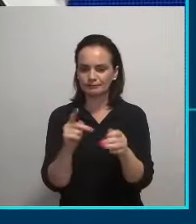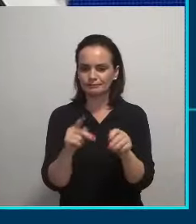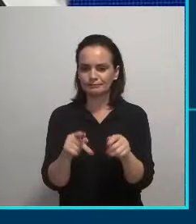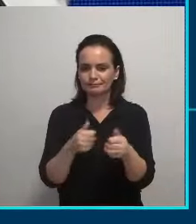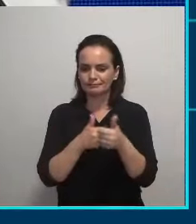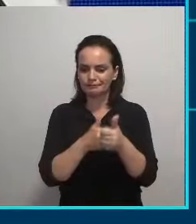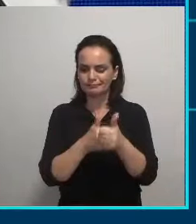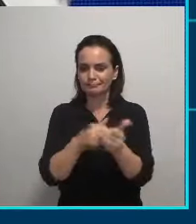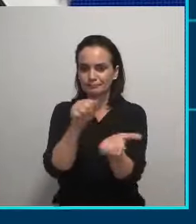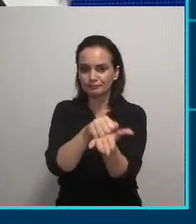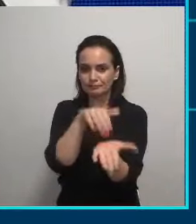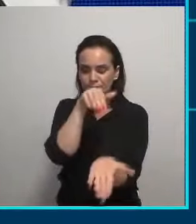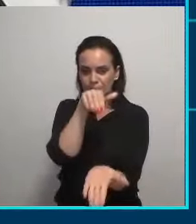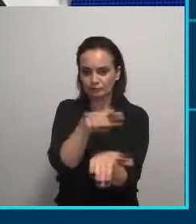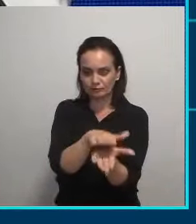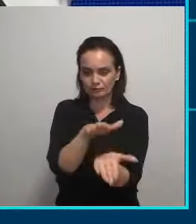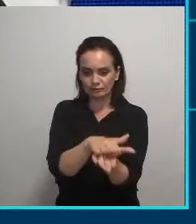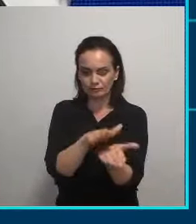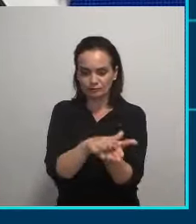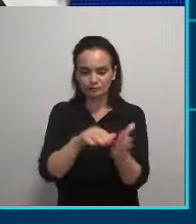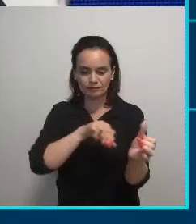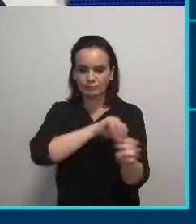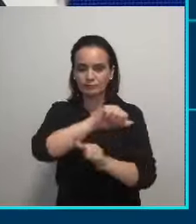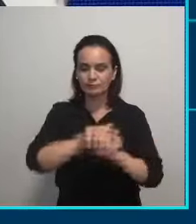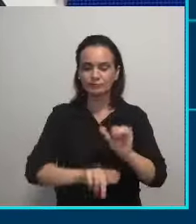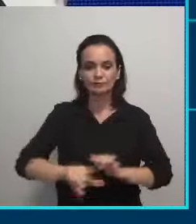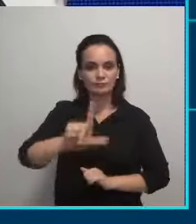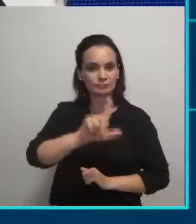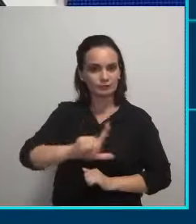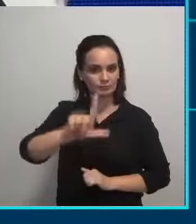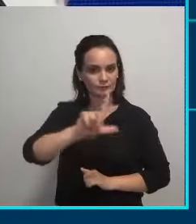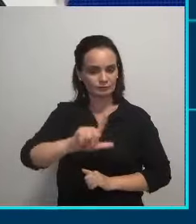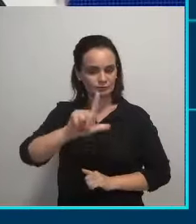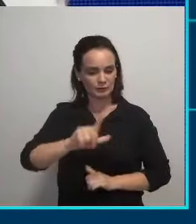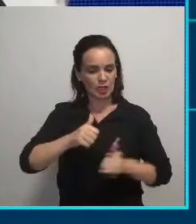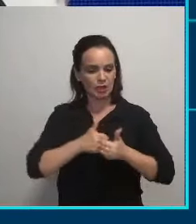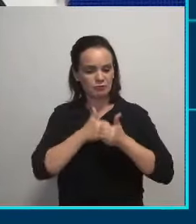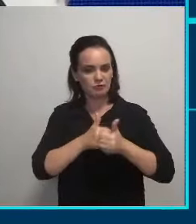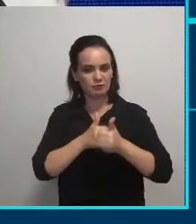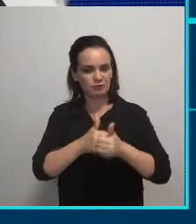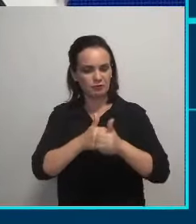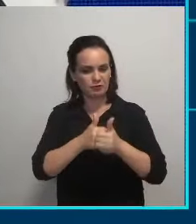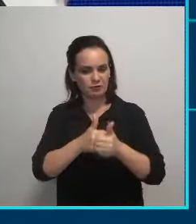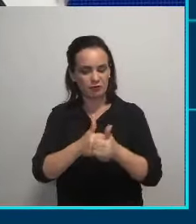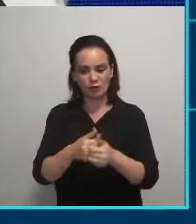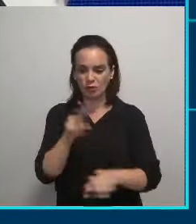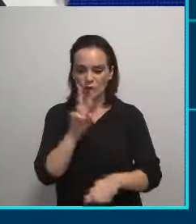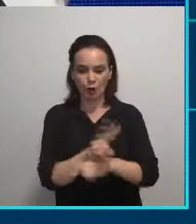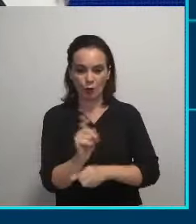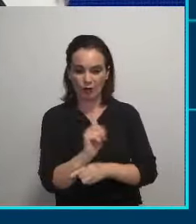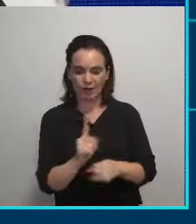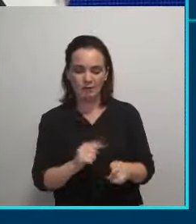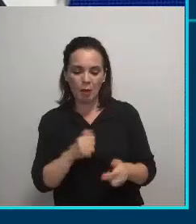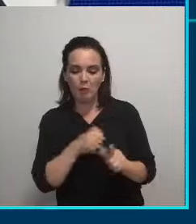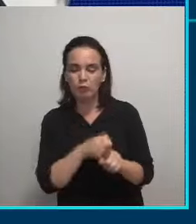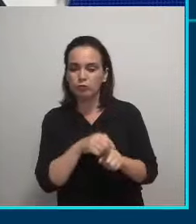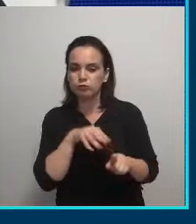pessoas, em multar as pessoas, em transformar a Londrina realmente em uma cidade de perseguição que não cuida das pessoas, mas apenas persegue.